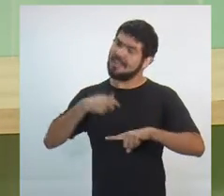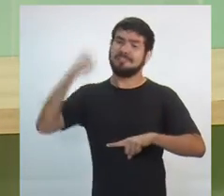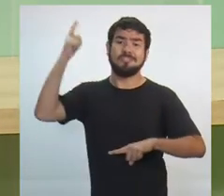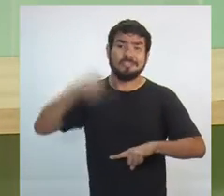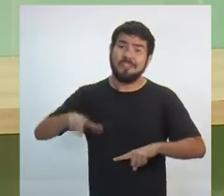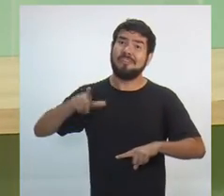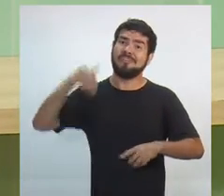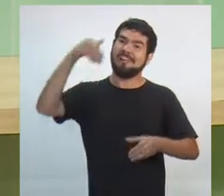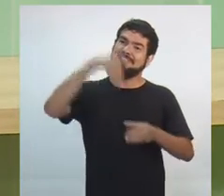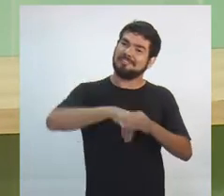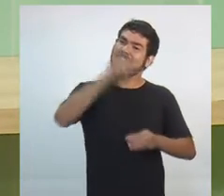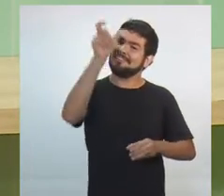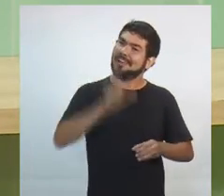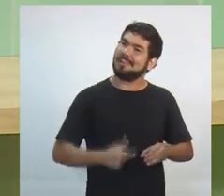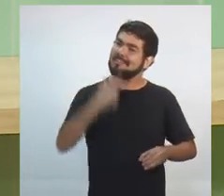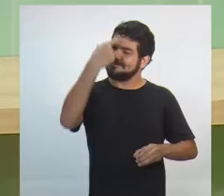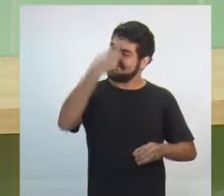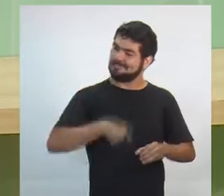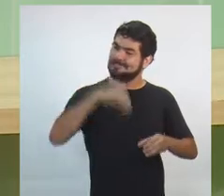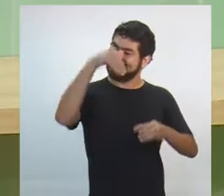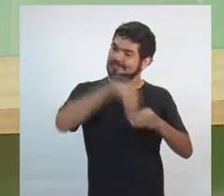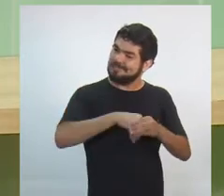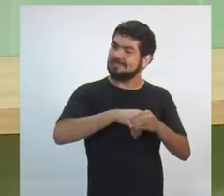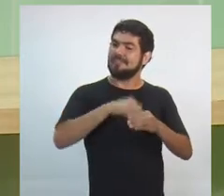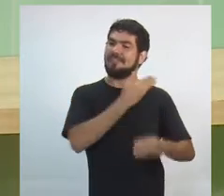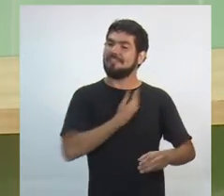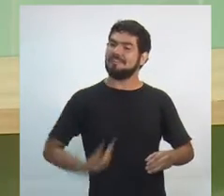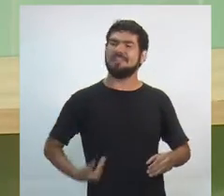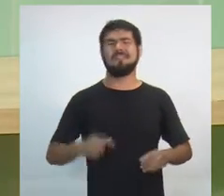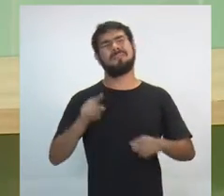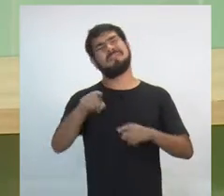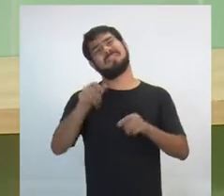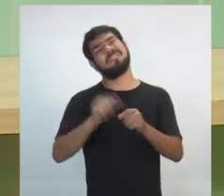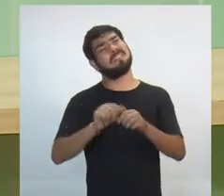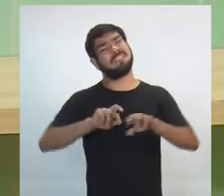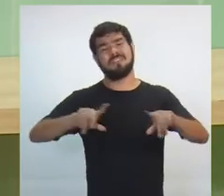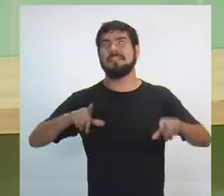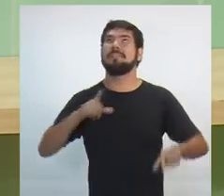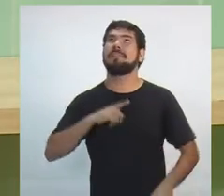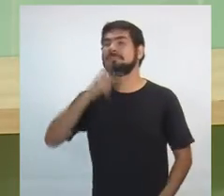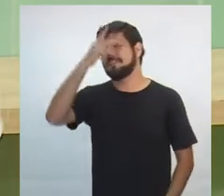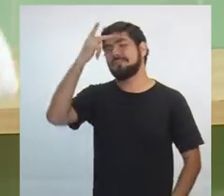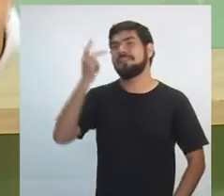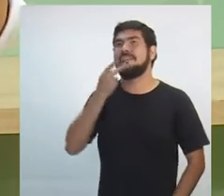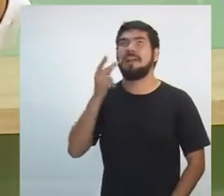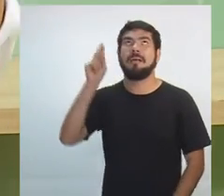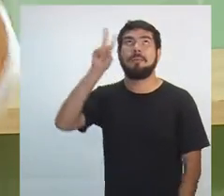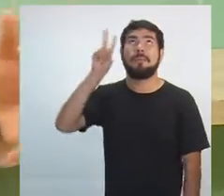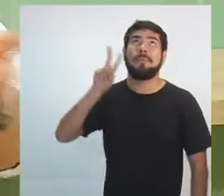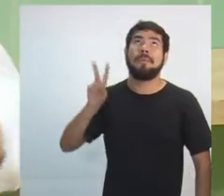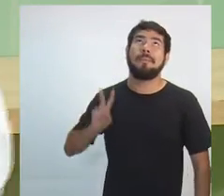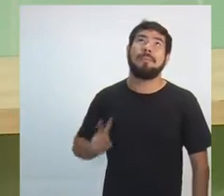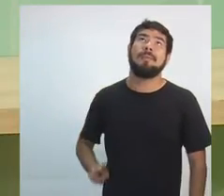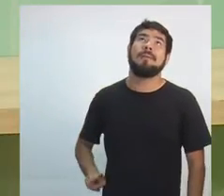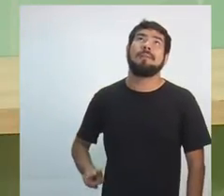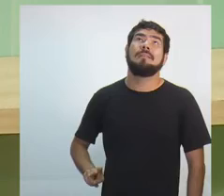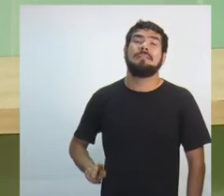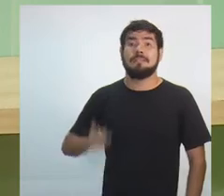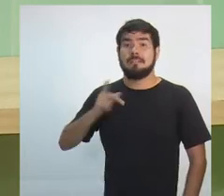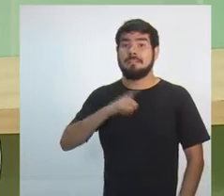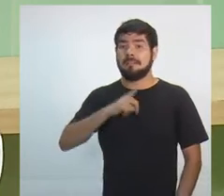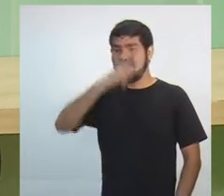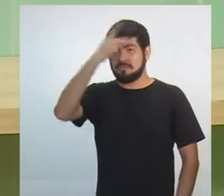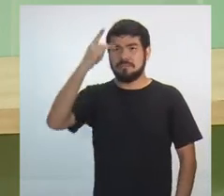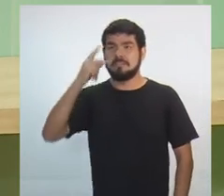você fazer diferente. Tem pessoas que contam histórias. Tem pessoas que ouvem histórias.